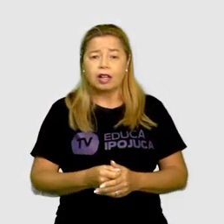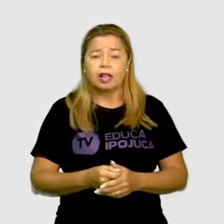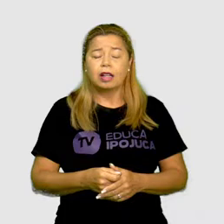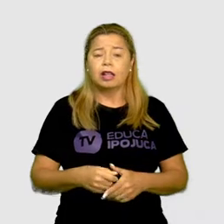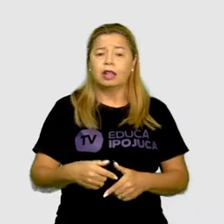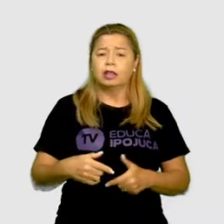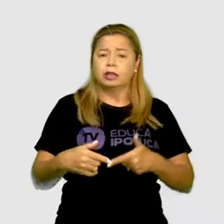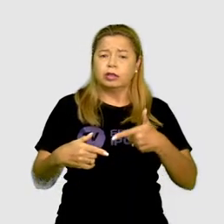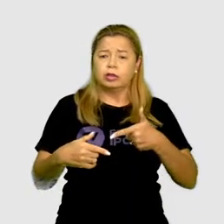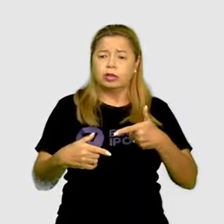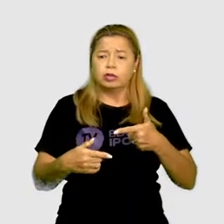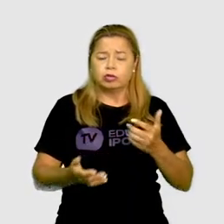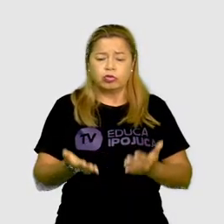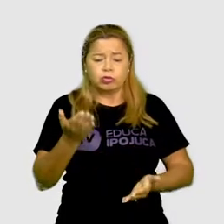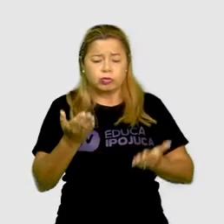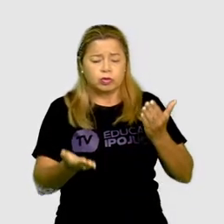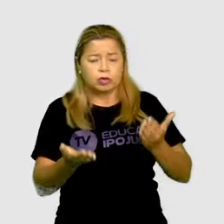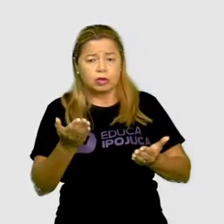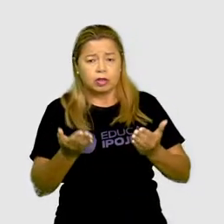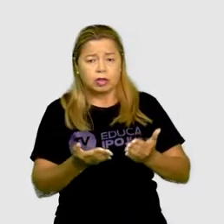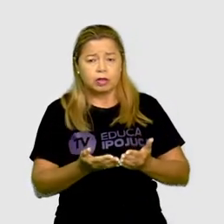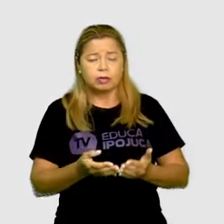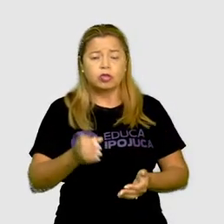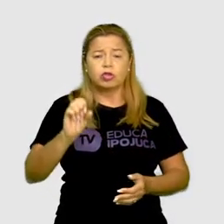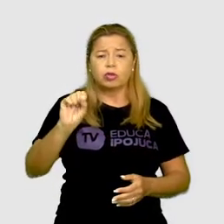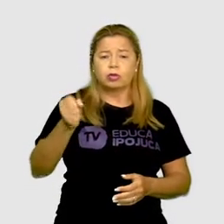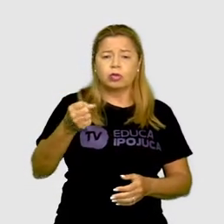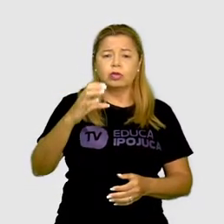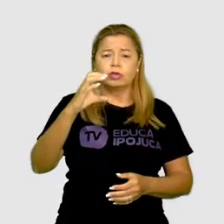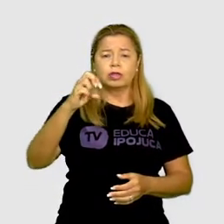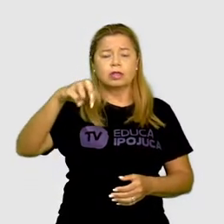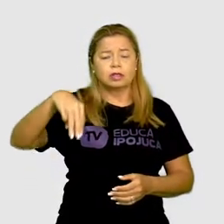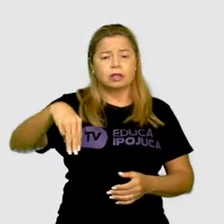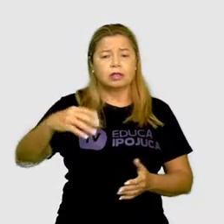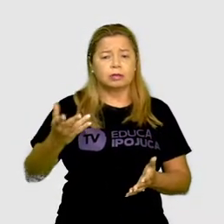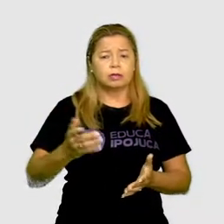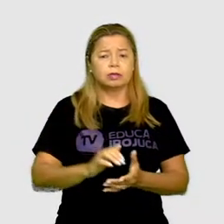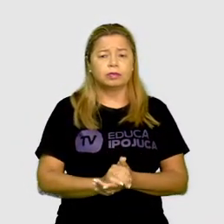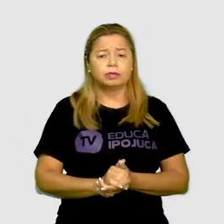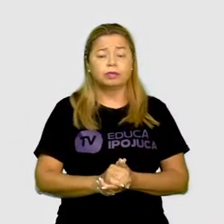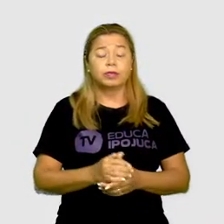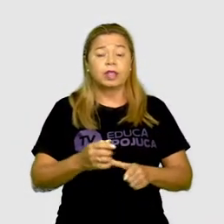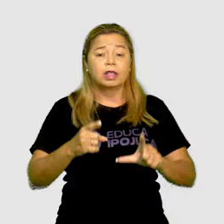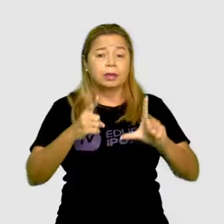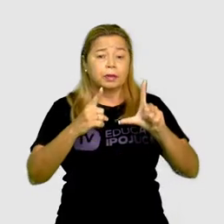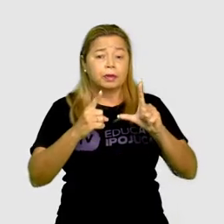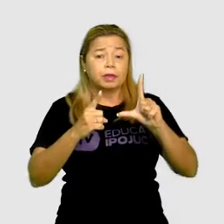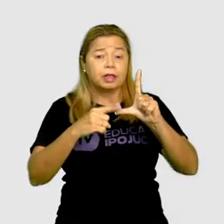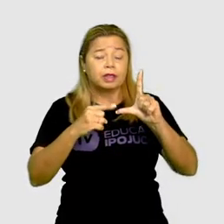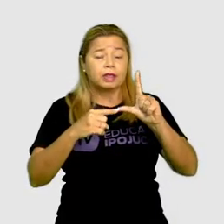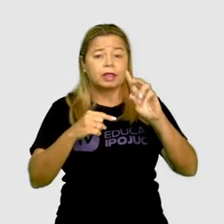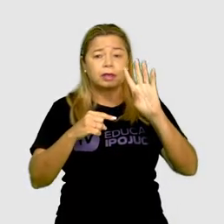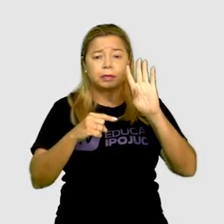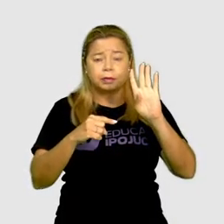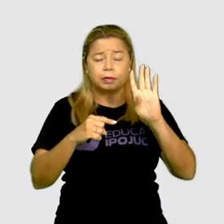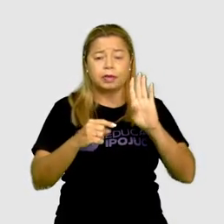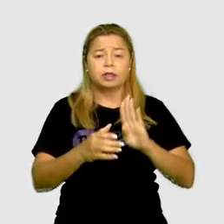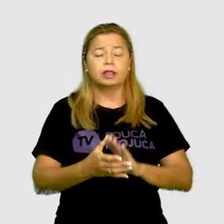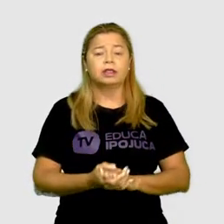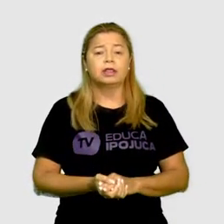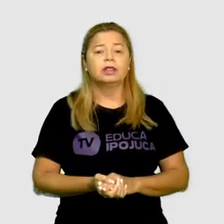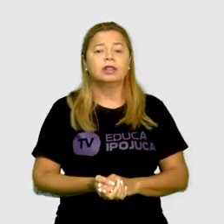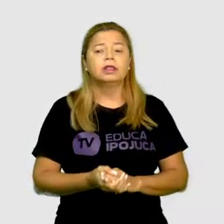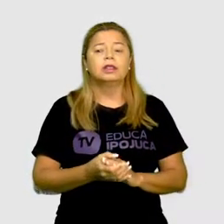kg e 8 cm. Na alternativa B diz que para completar corretamente nós